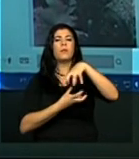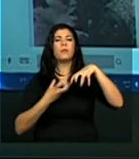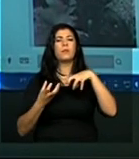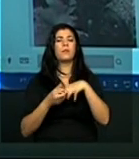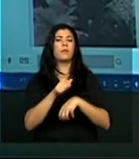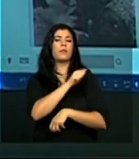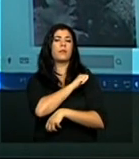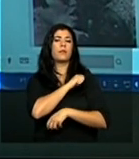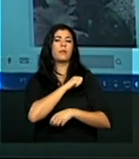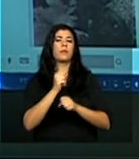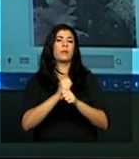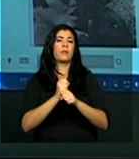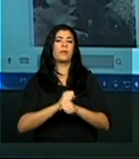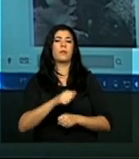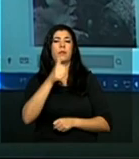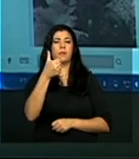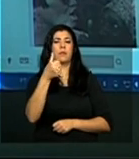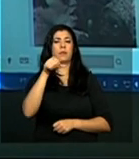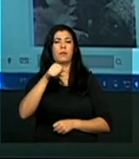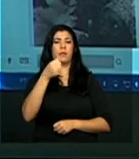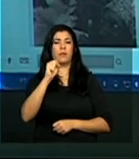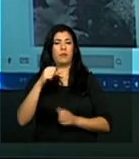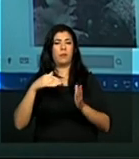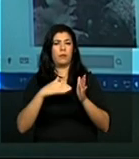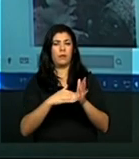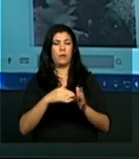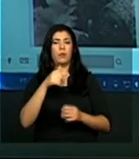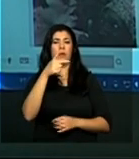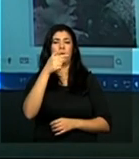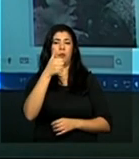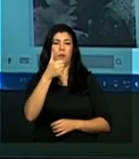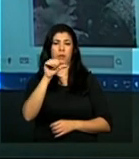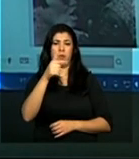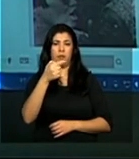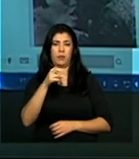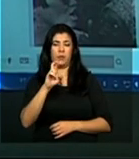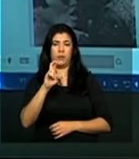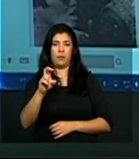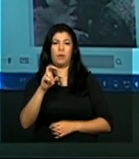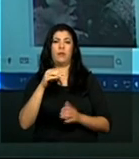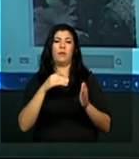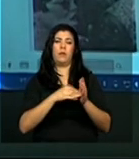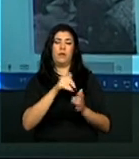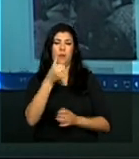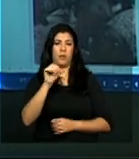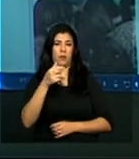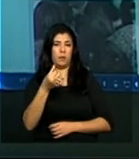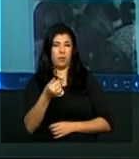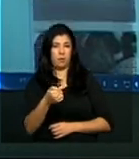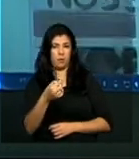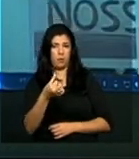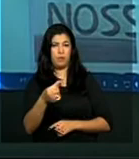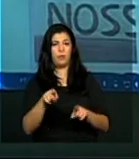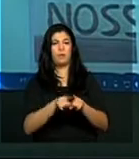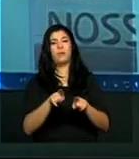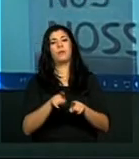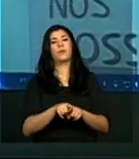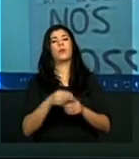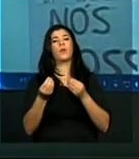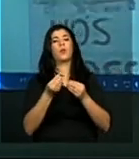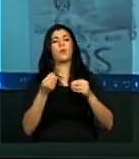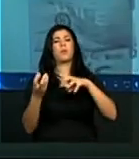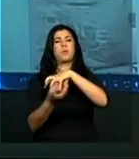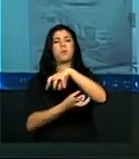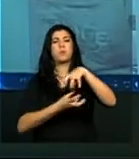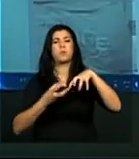68, de 68 a 75 e de 76 a 85. Quer dizer, o desmantelamento dele na época